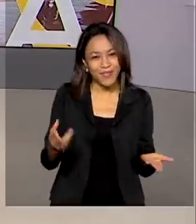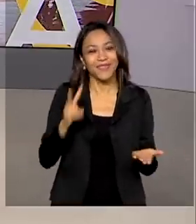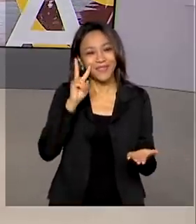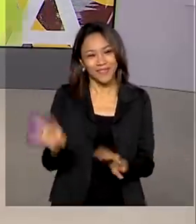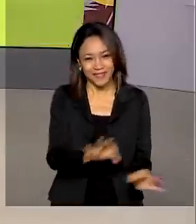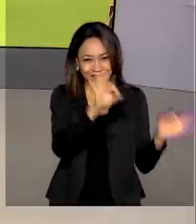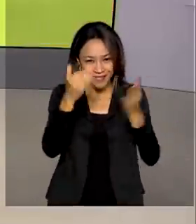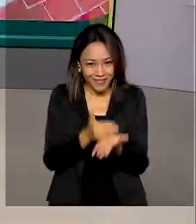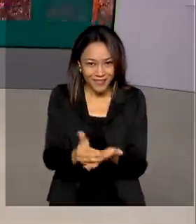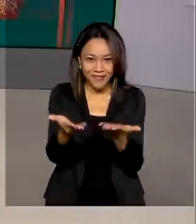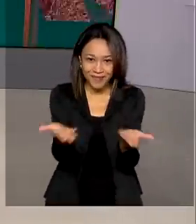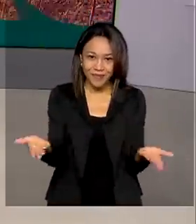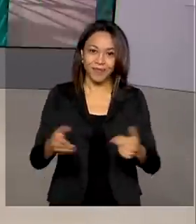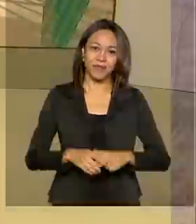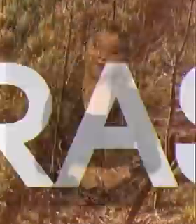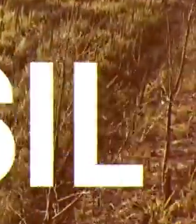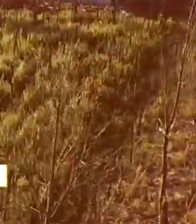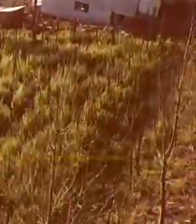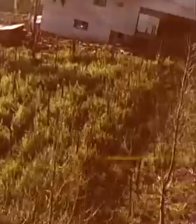em Dia está começando.